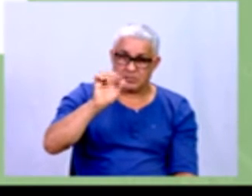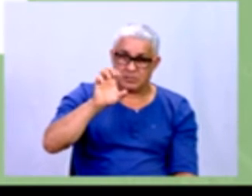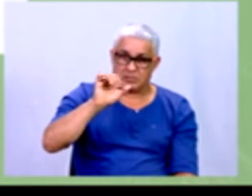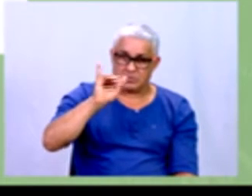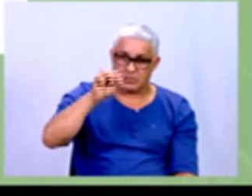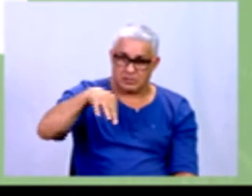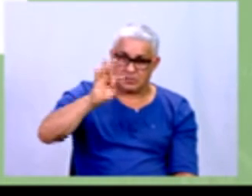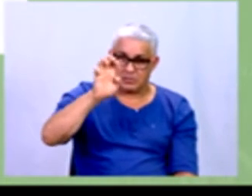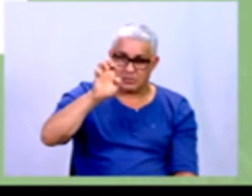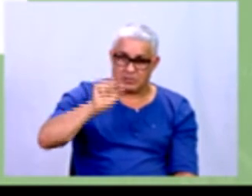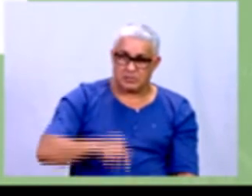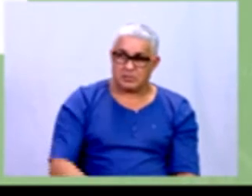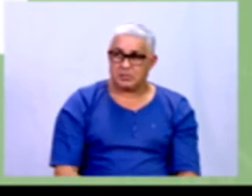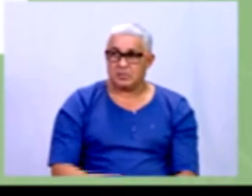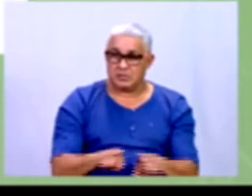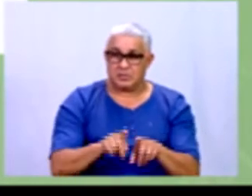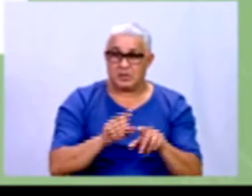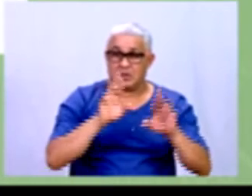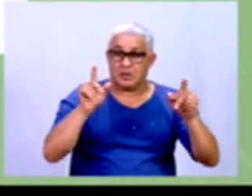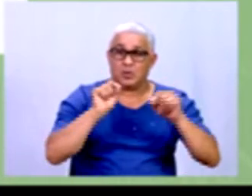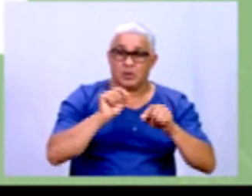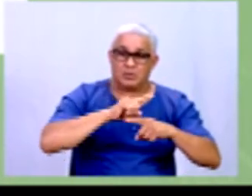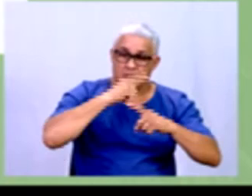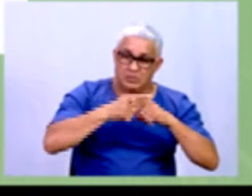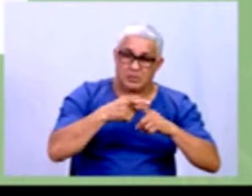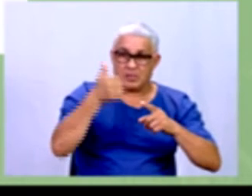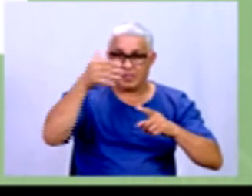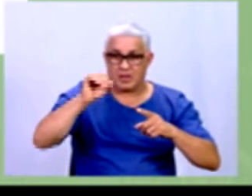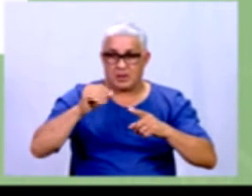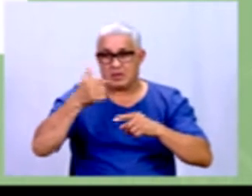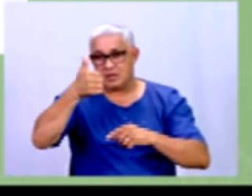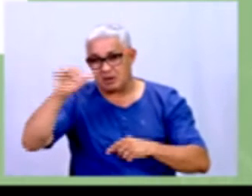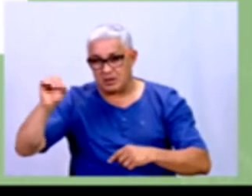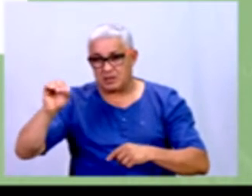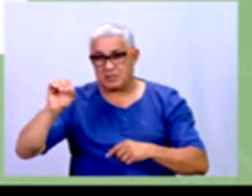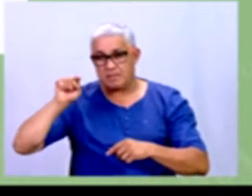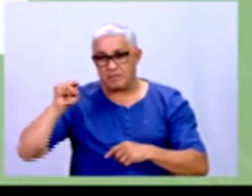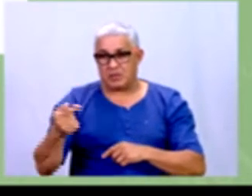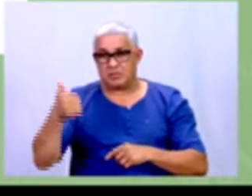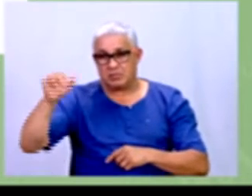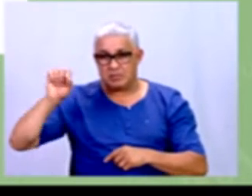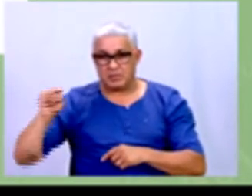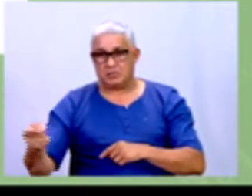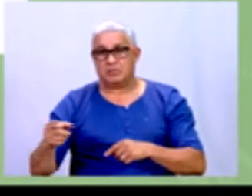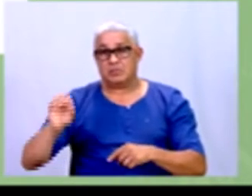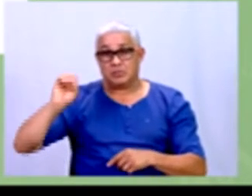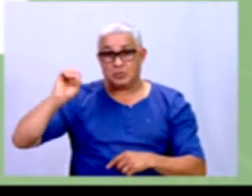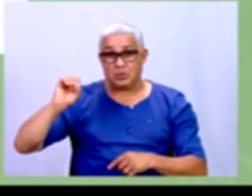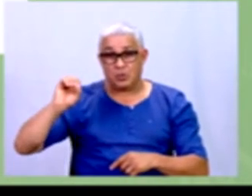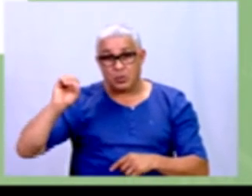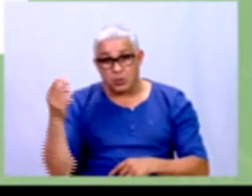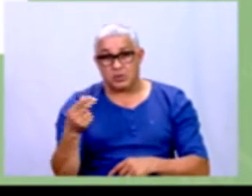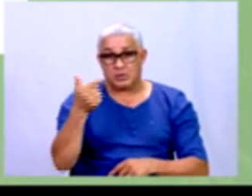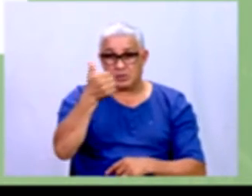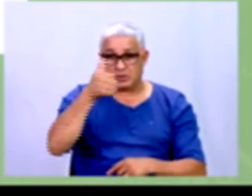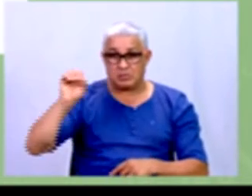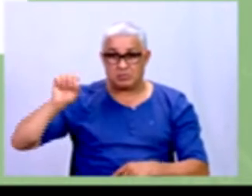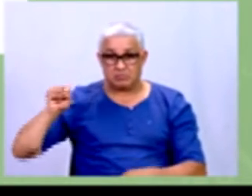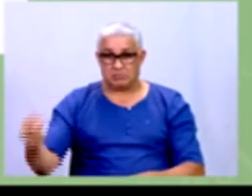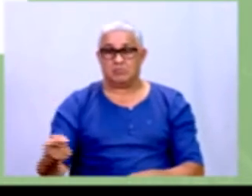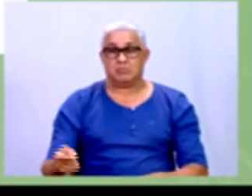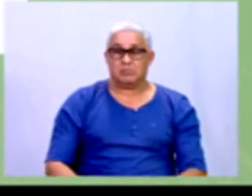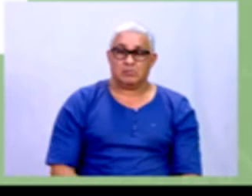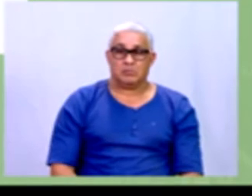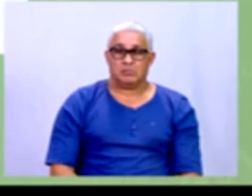que a diferencia é que esta é multiplicada por 10, 100, 1.000, 10.000 ou 100.000 para tornar o